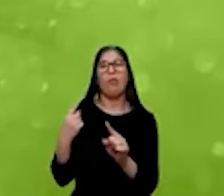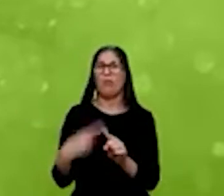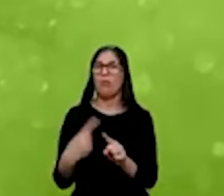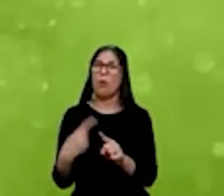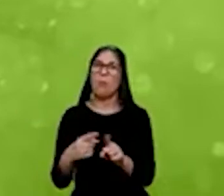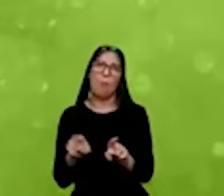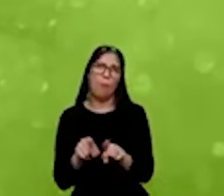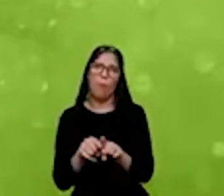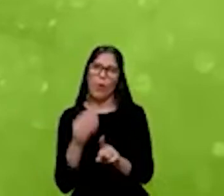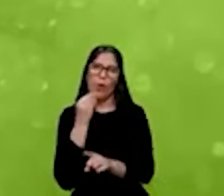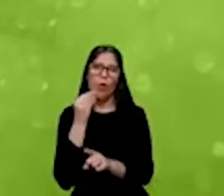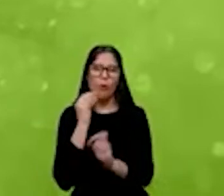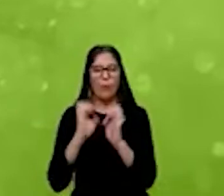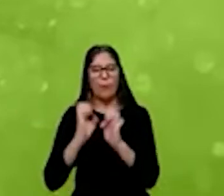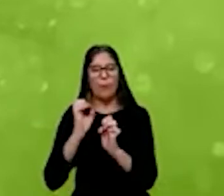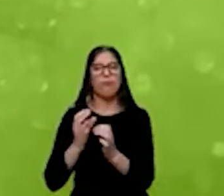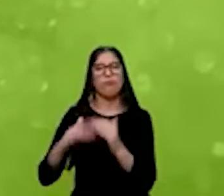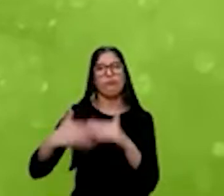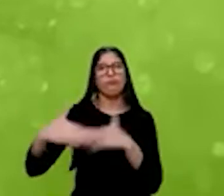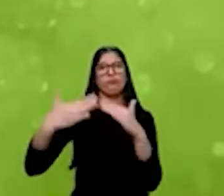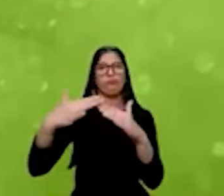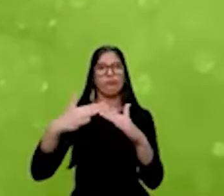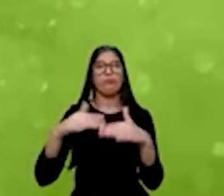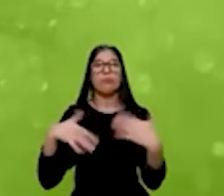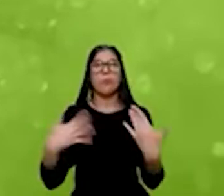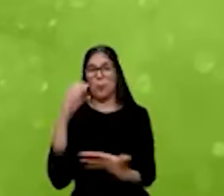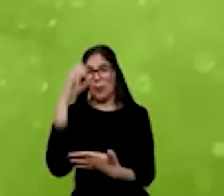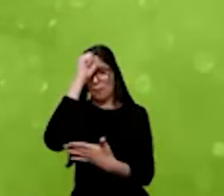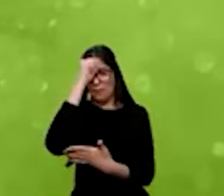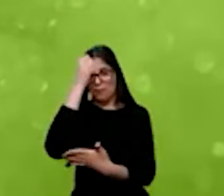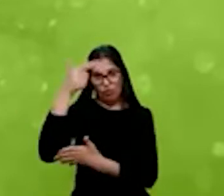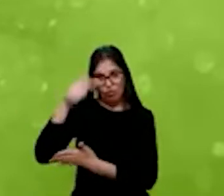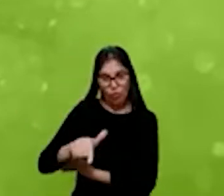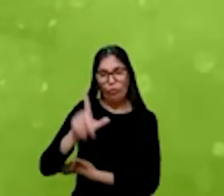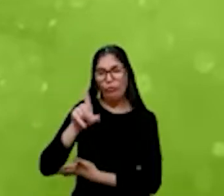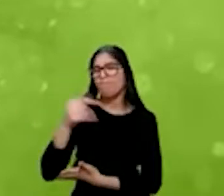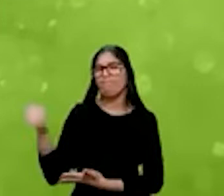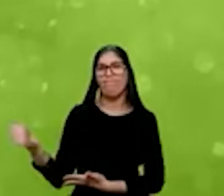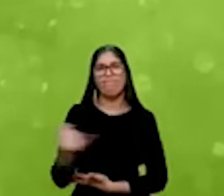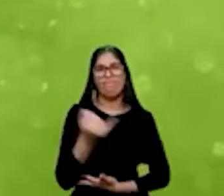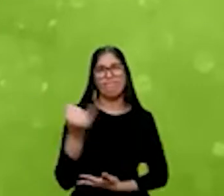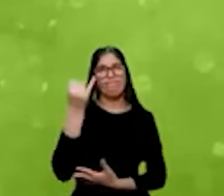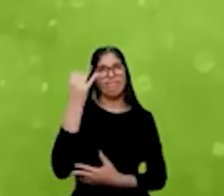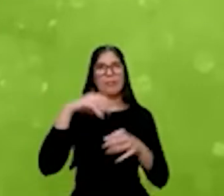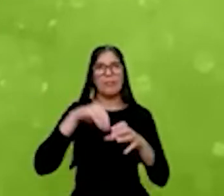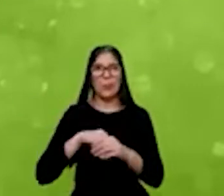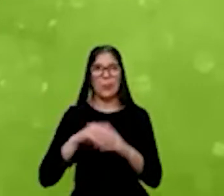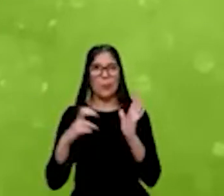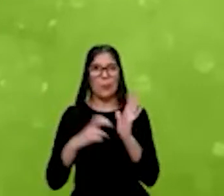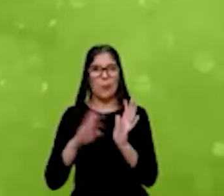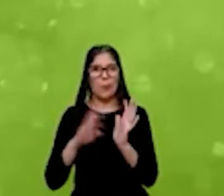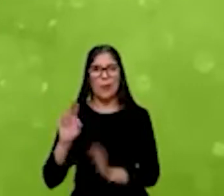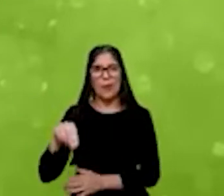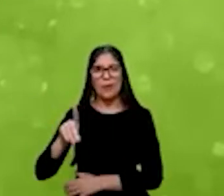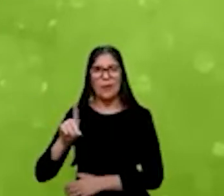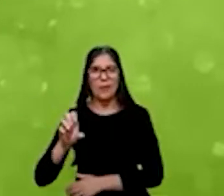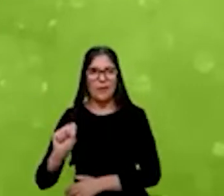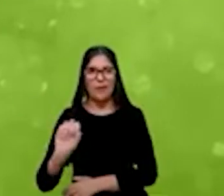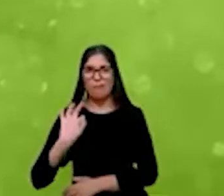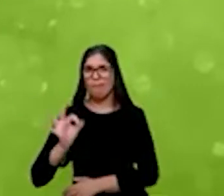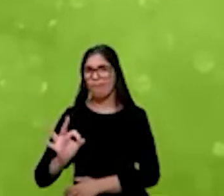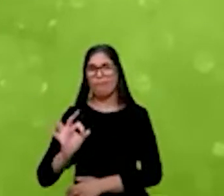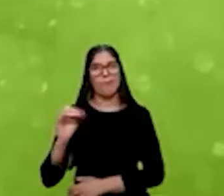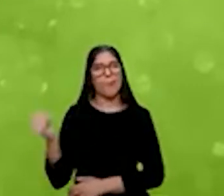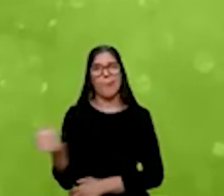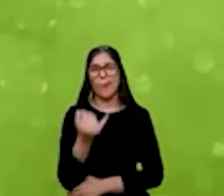Então, esse reaprendizado é fundamental. Isso dentro do BNDES, fora do BNDES, o